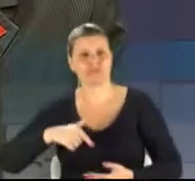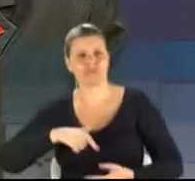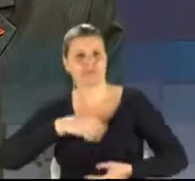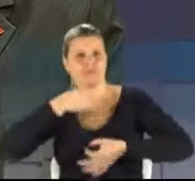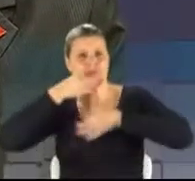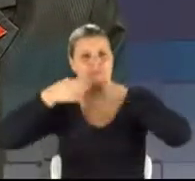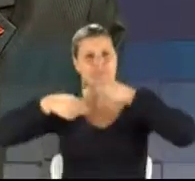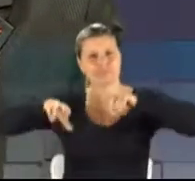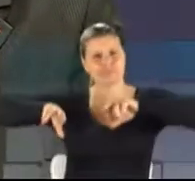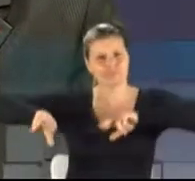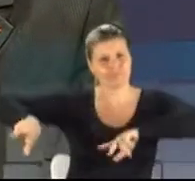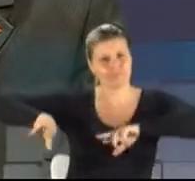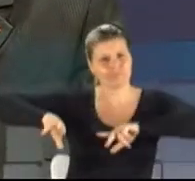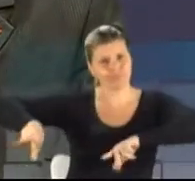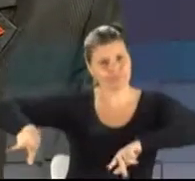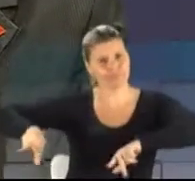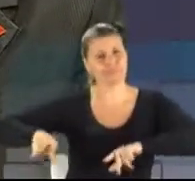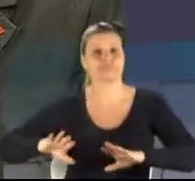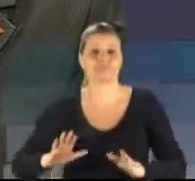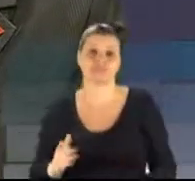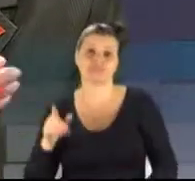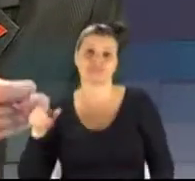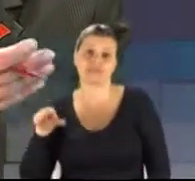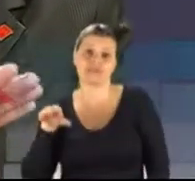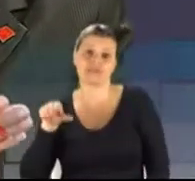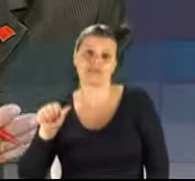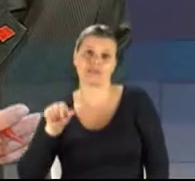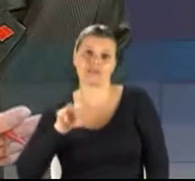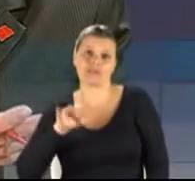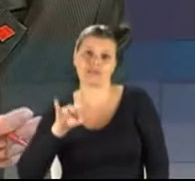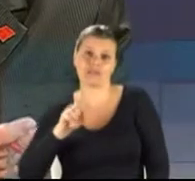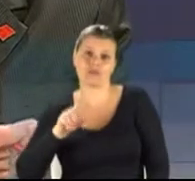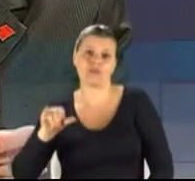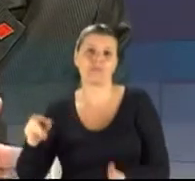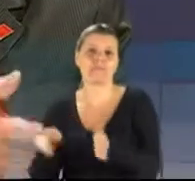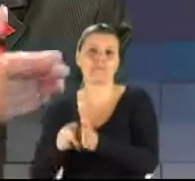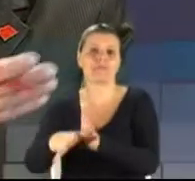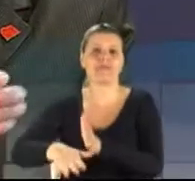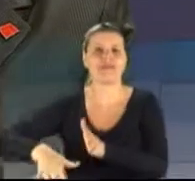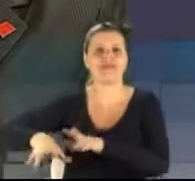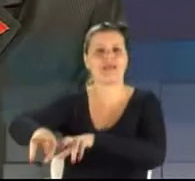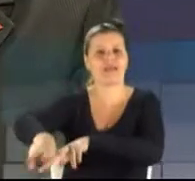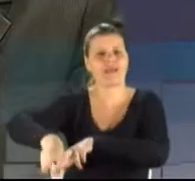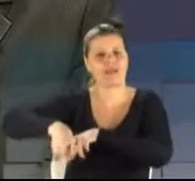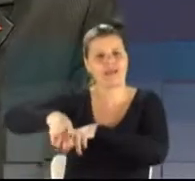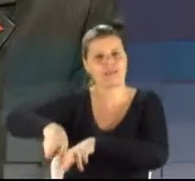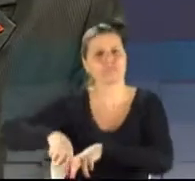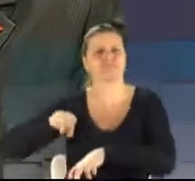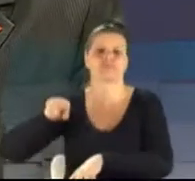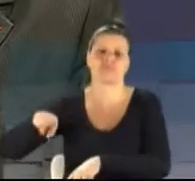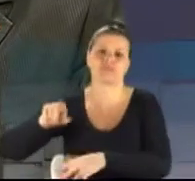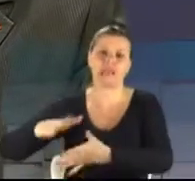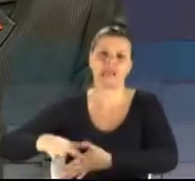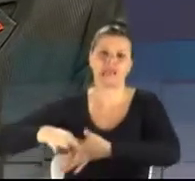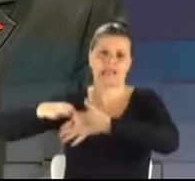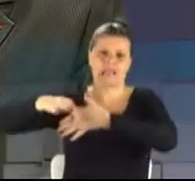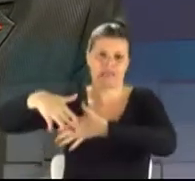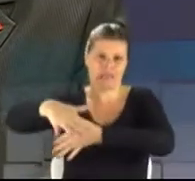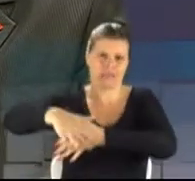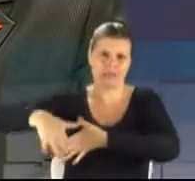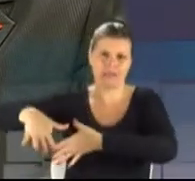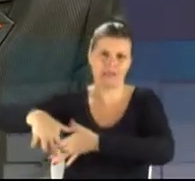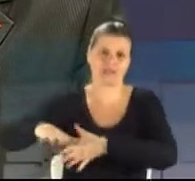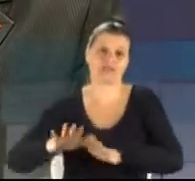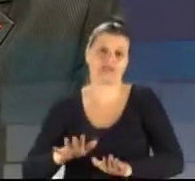diferentes da sociedade, Carioli é um homem ligado ao campo, não é? É um líder, inclusive, nesse setor, enquanto